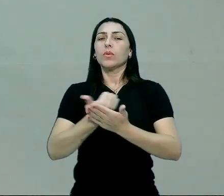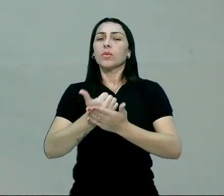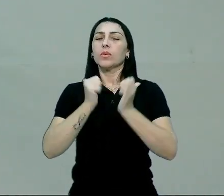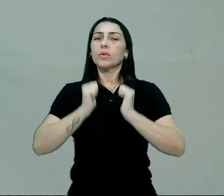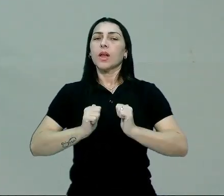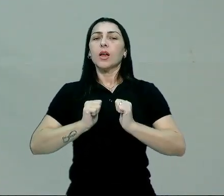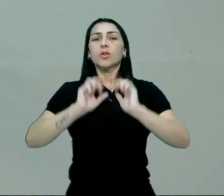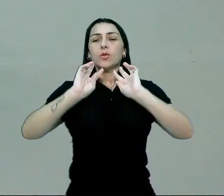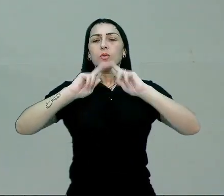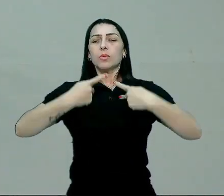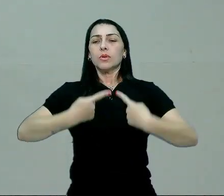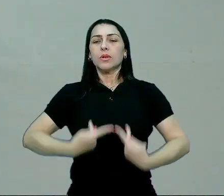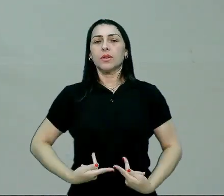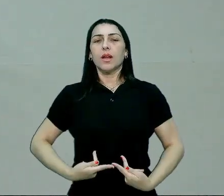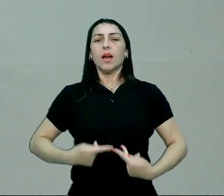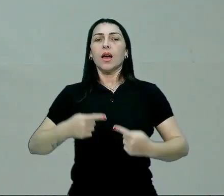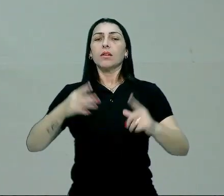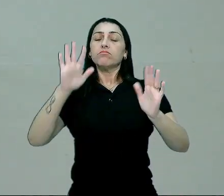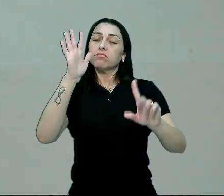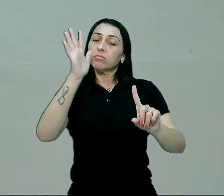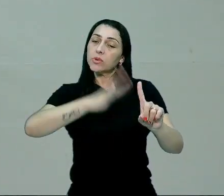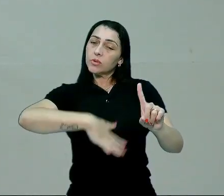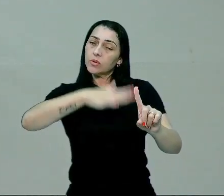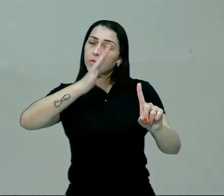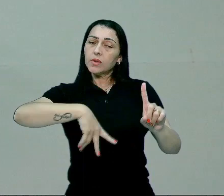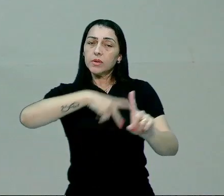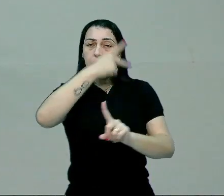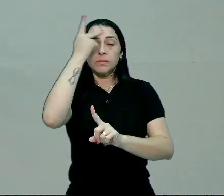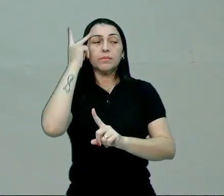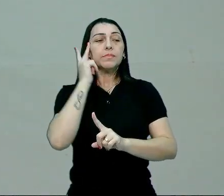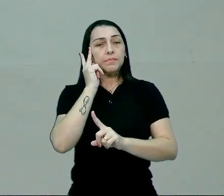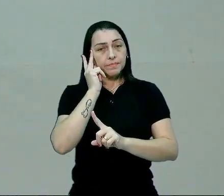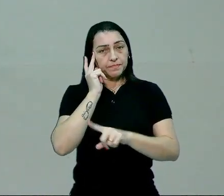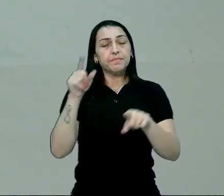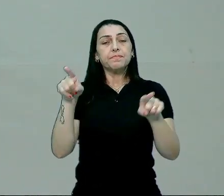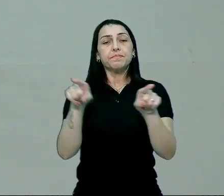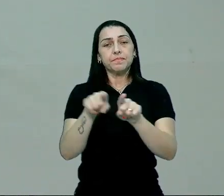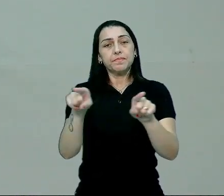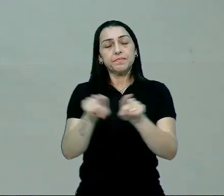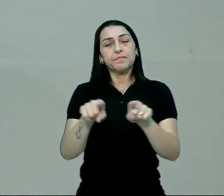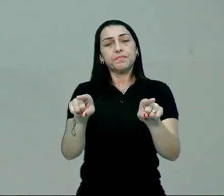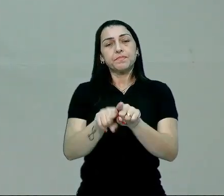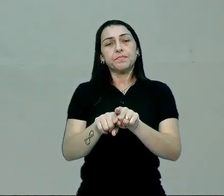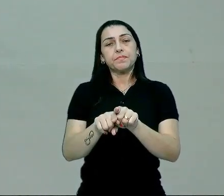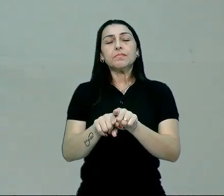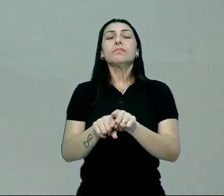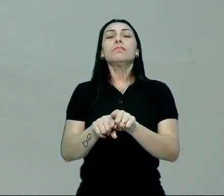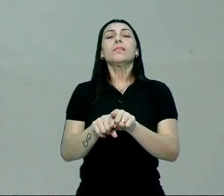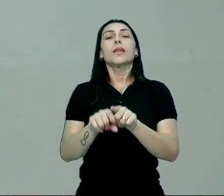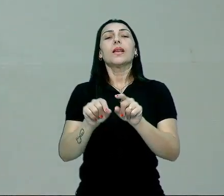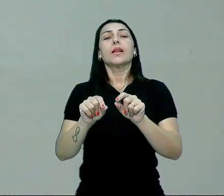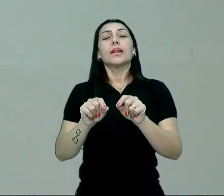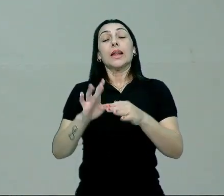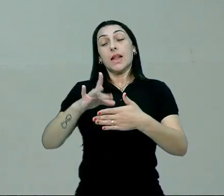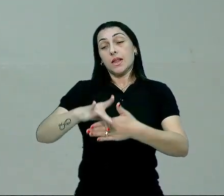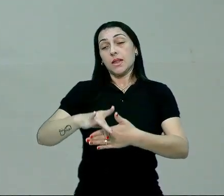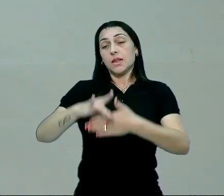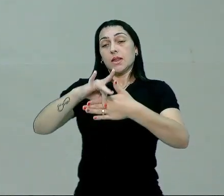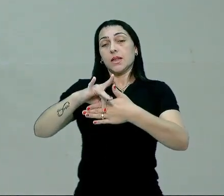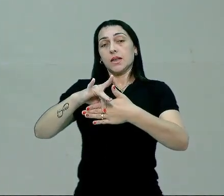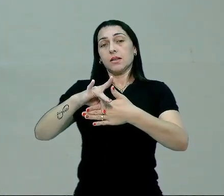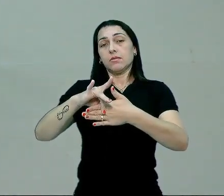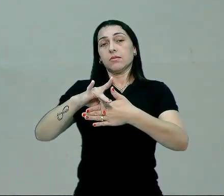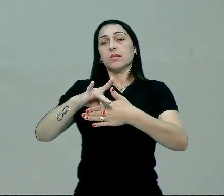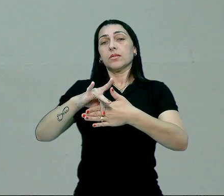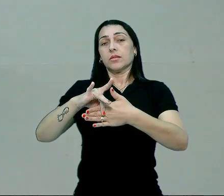humanidade que convencem justamente as pessoas e acabam, digamos assim, tornando-se líderes